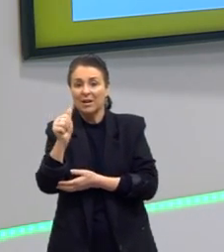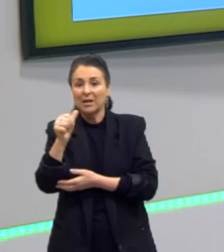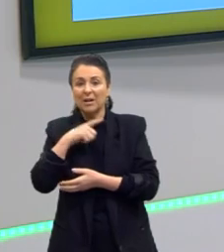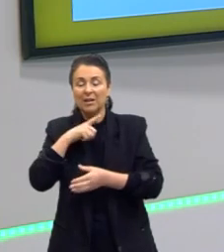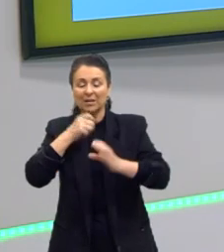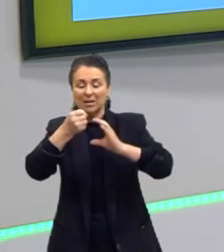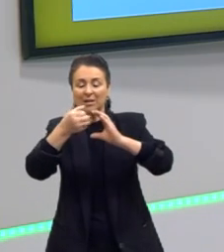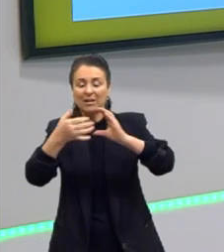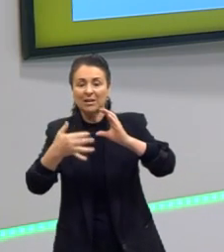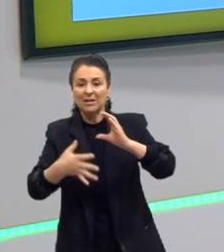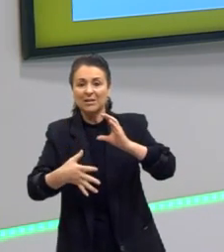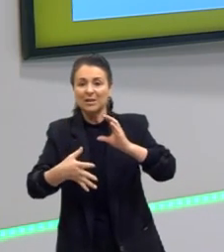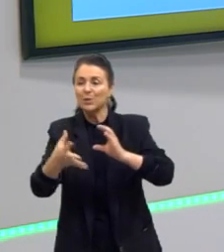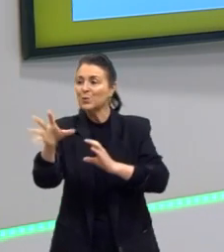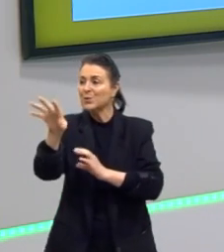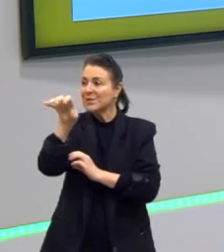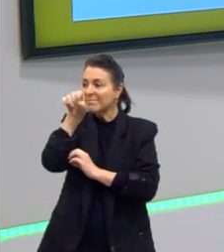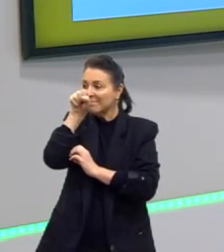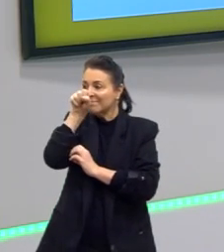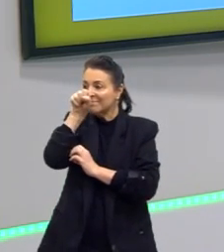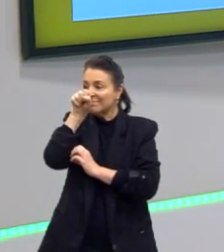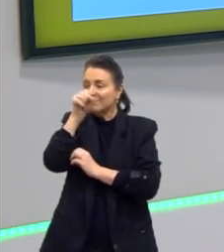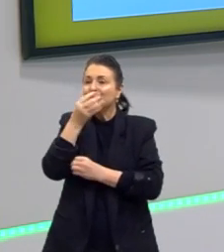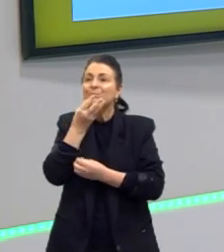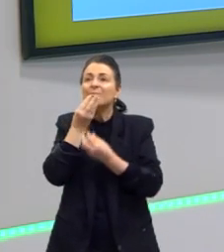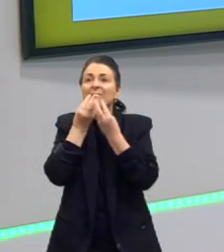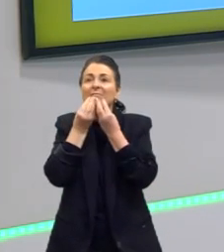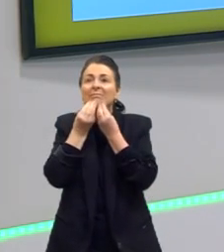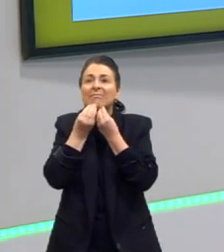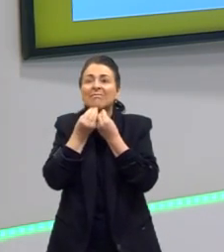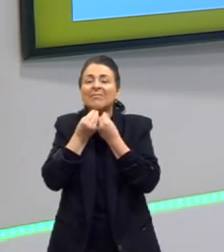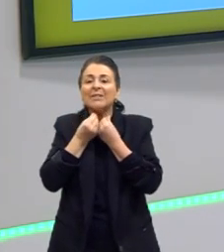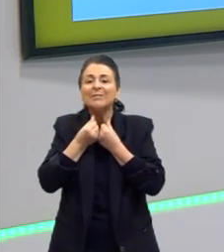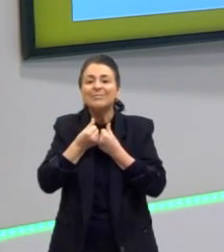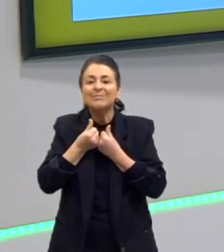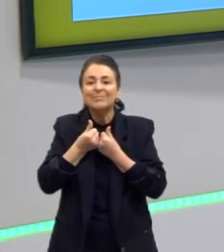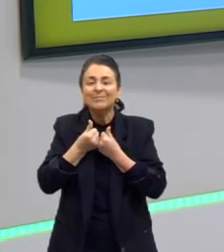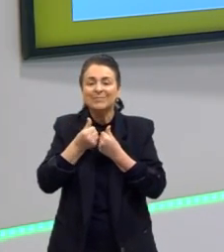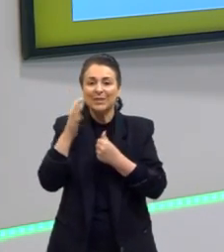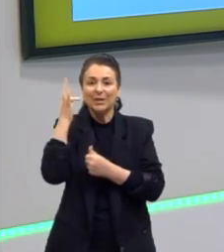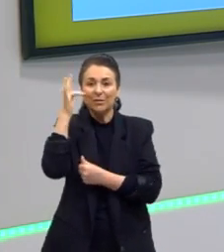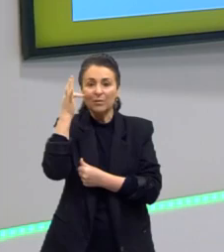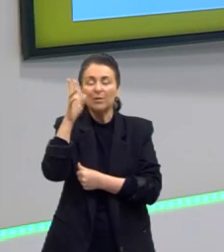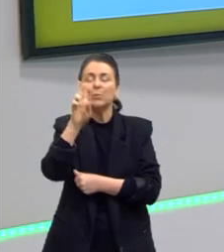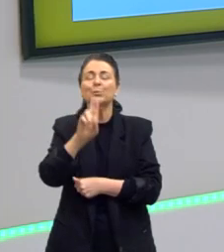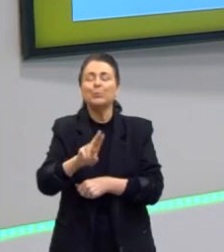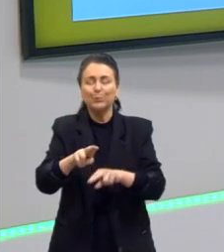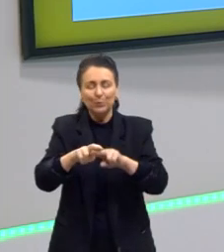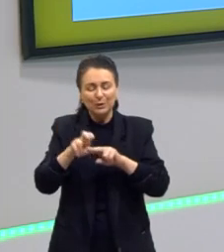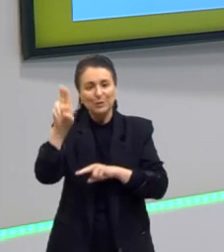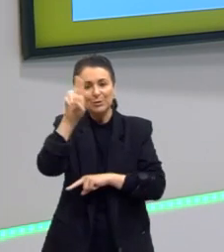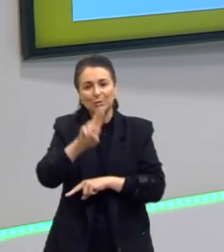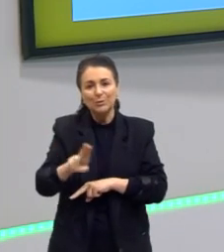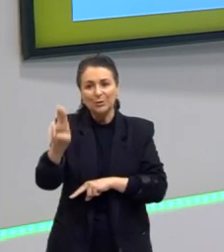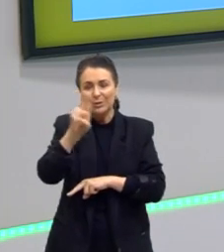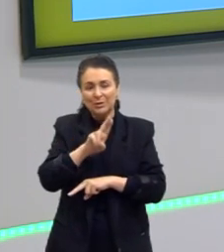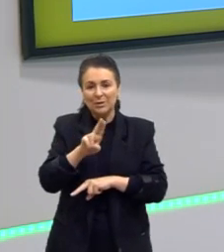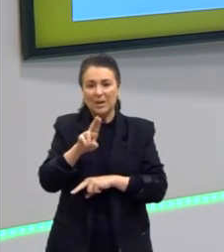e o sabor da fruta. Então, eles são amplamente utilizados nos preparos das frutas através dos extratos